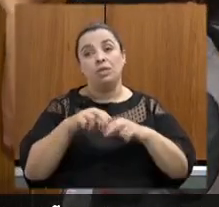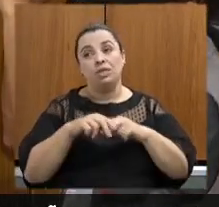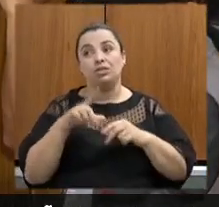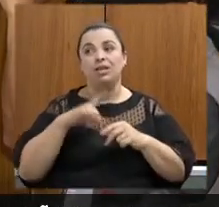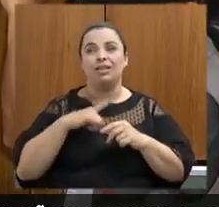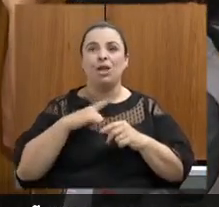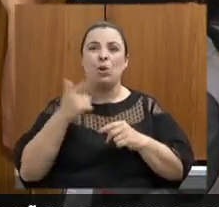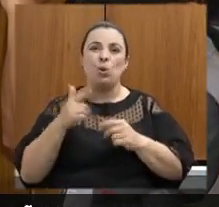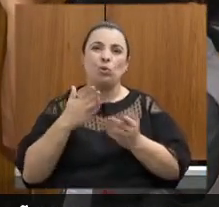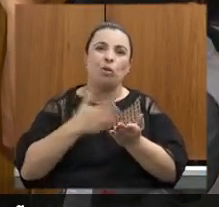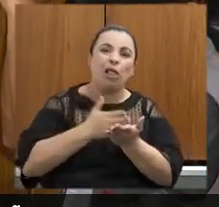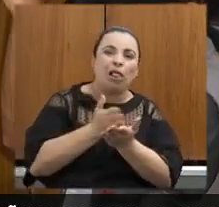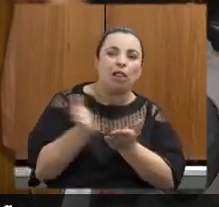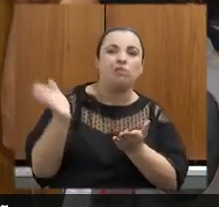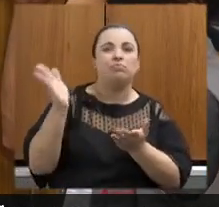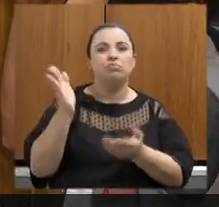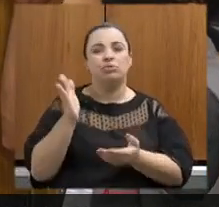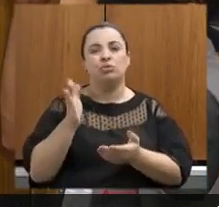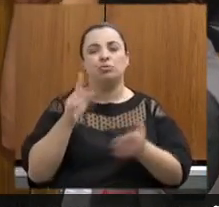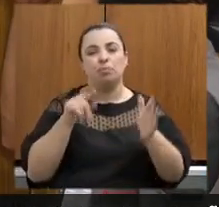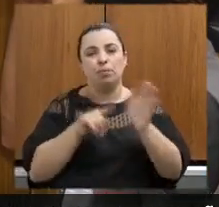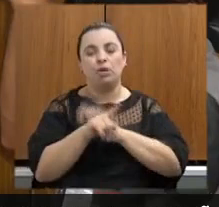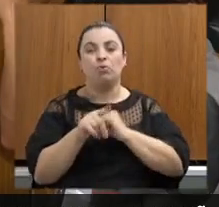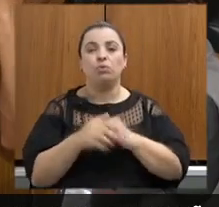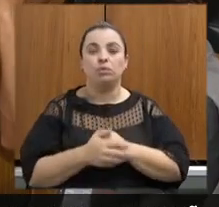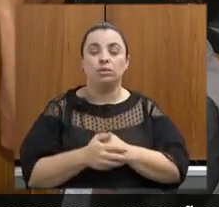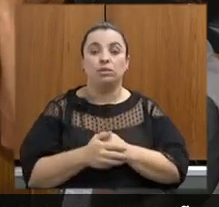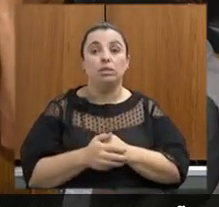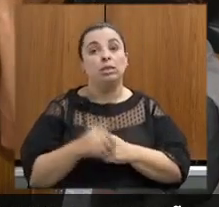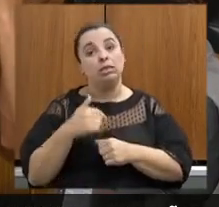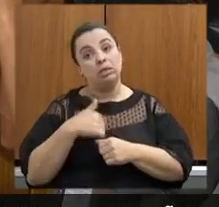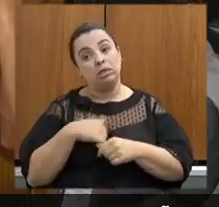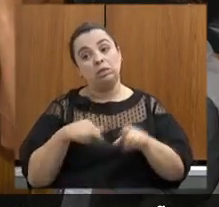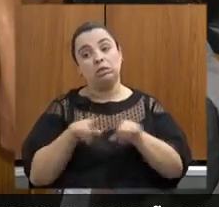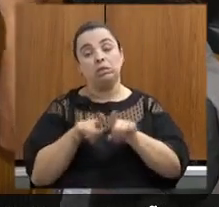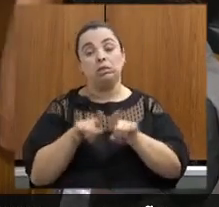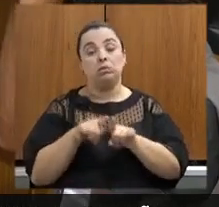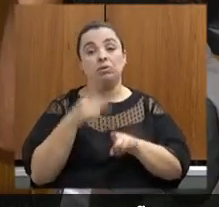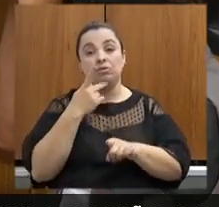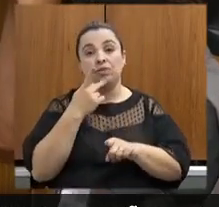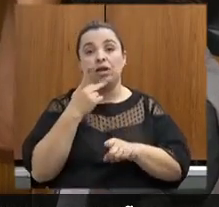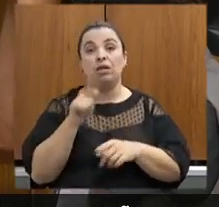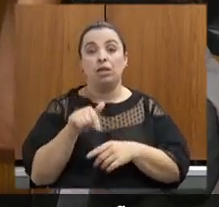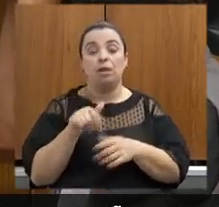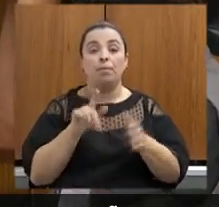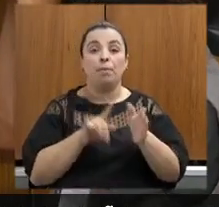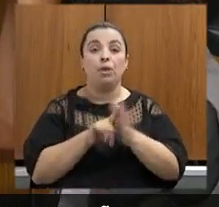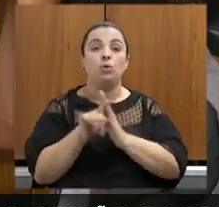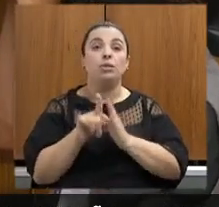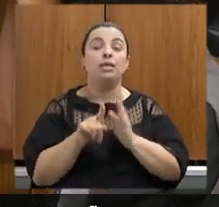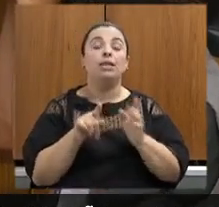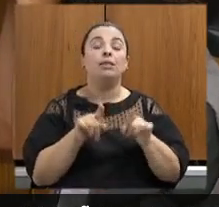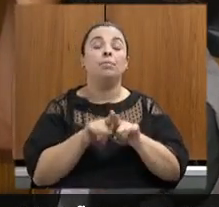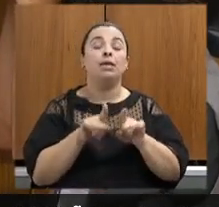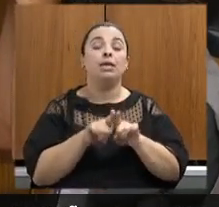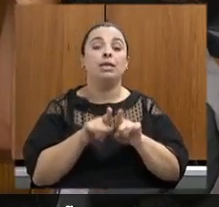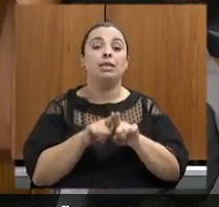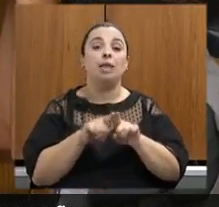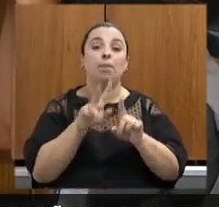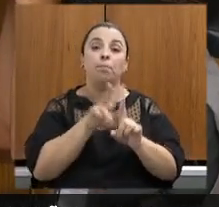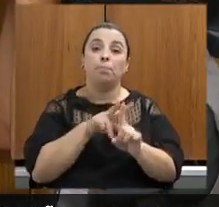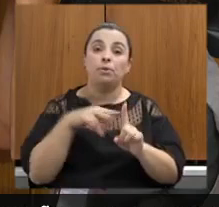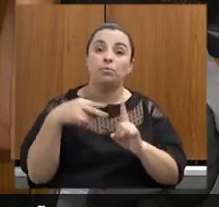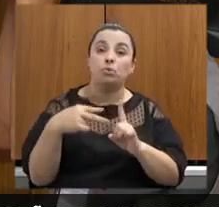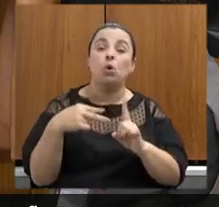de pergunta que eu aproveito para deixar aqui que já que é para perguntar também do ponto de vista da ótica